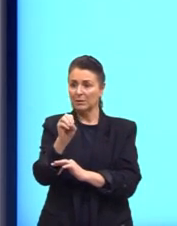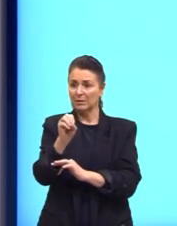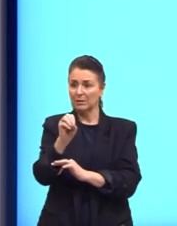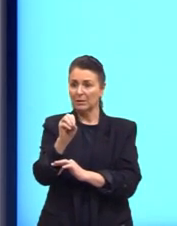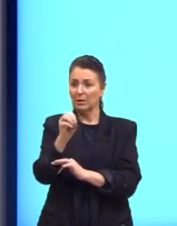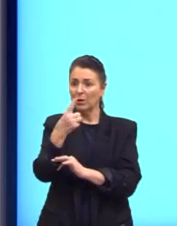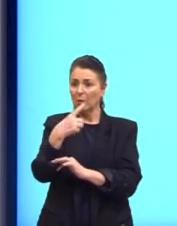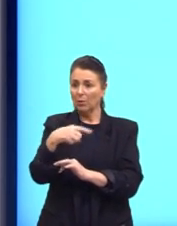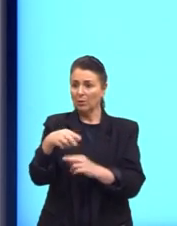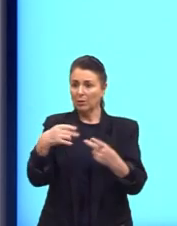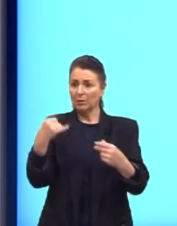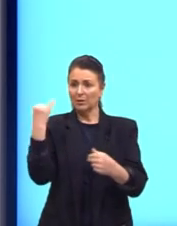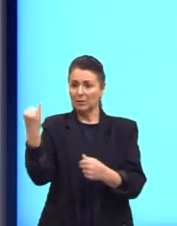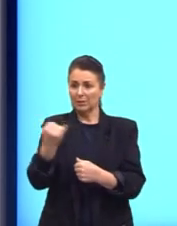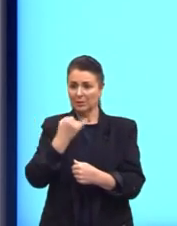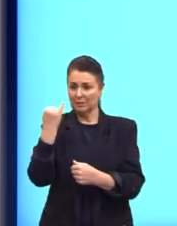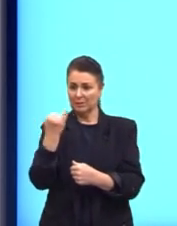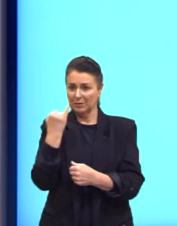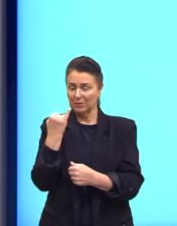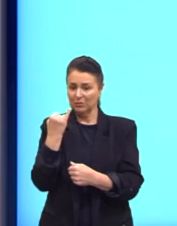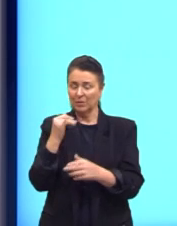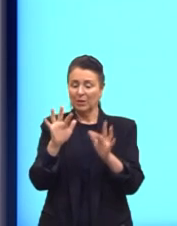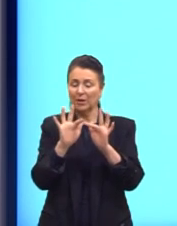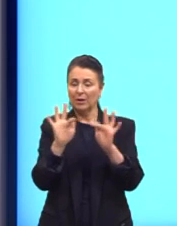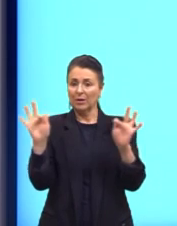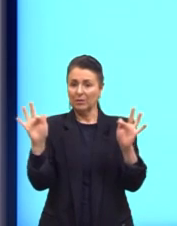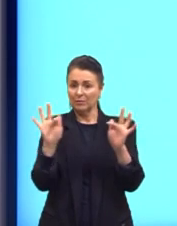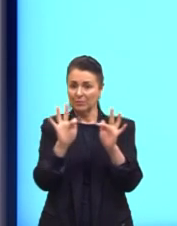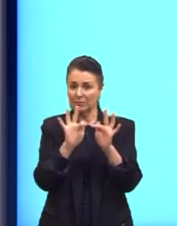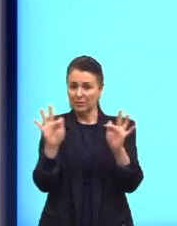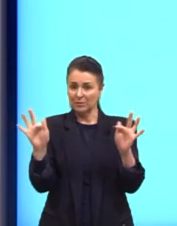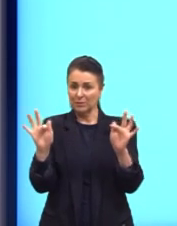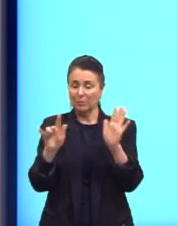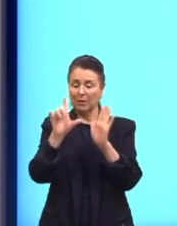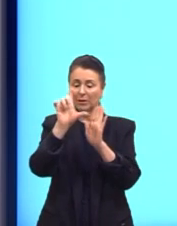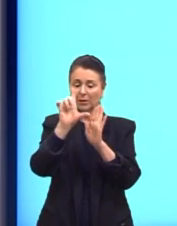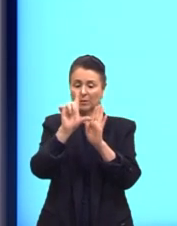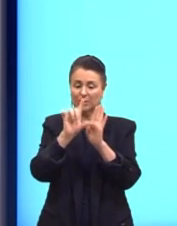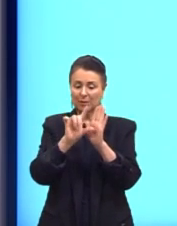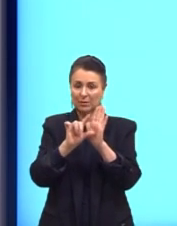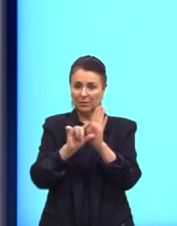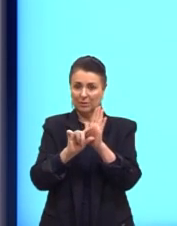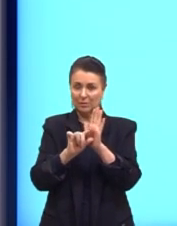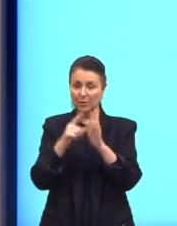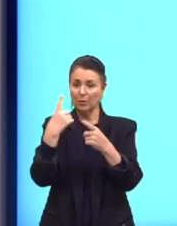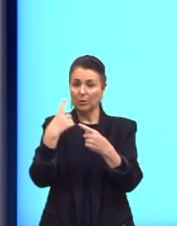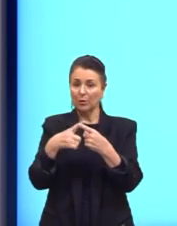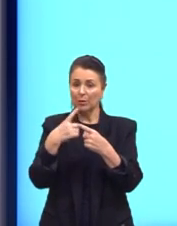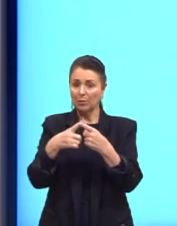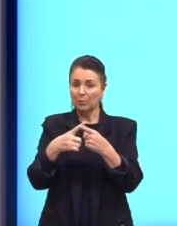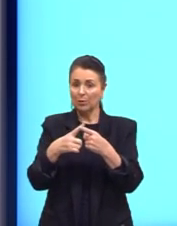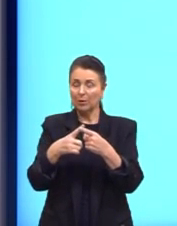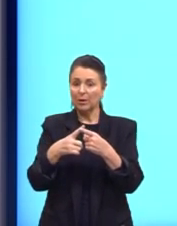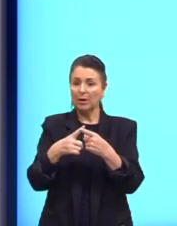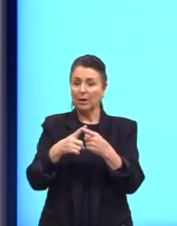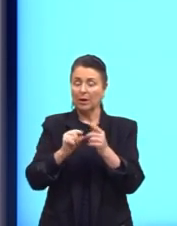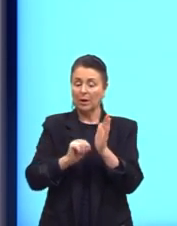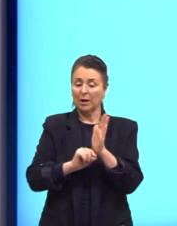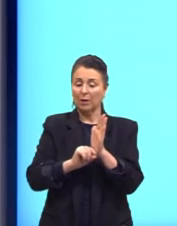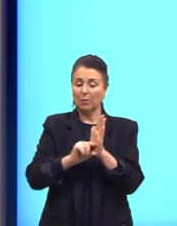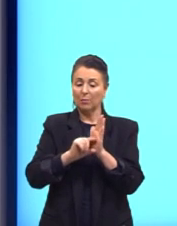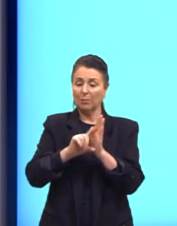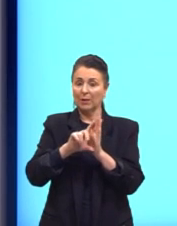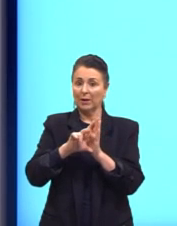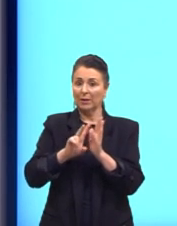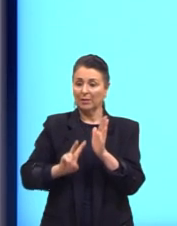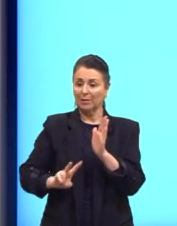Outra coisa importante é que a nossa função, ela é decrescente. Por quê? Conforme a gente aumenta o valor de